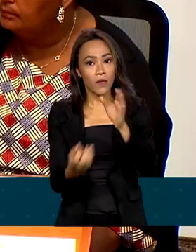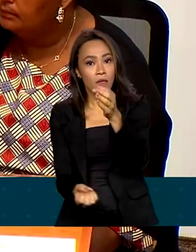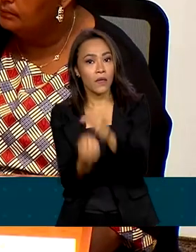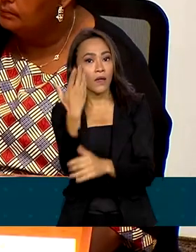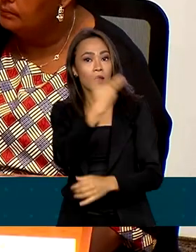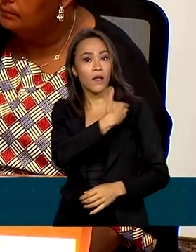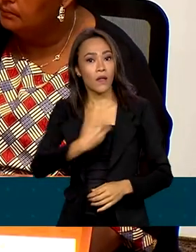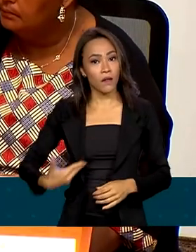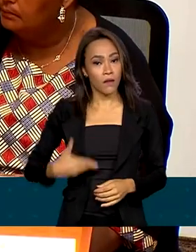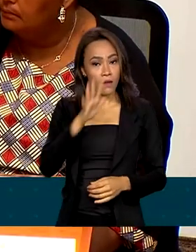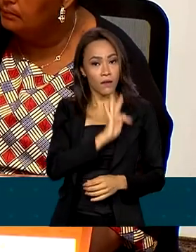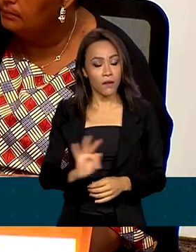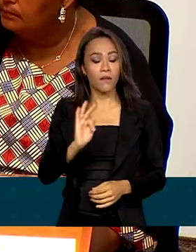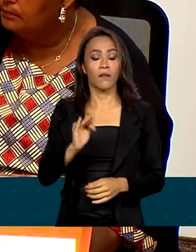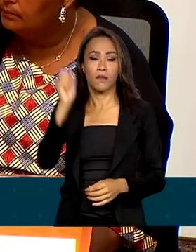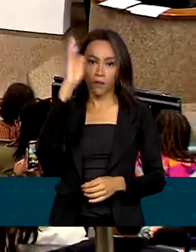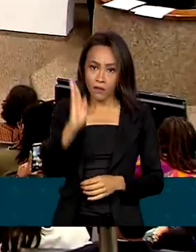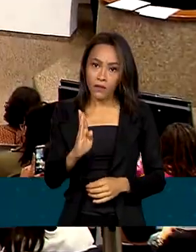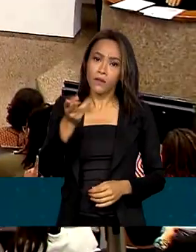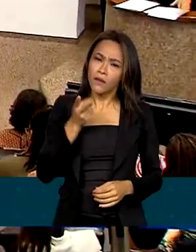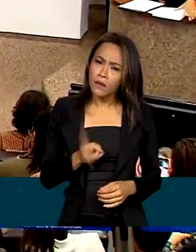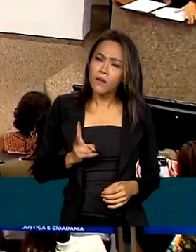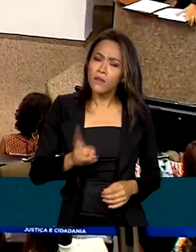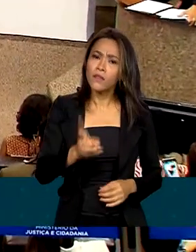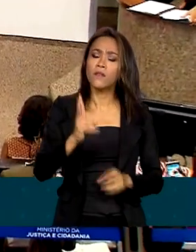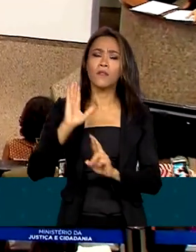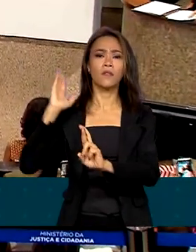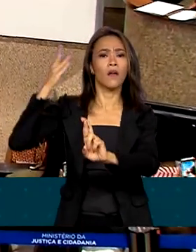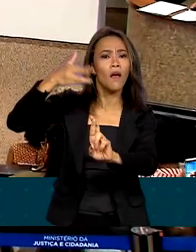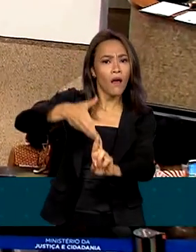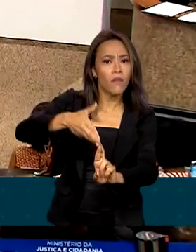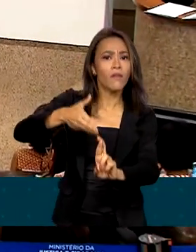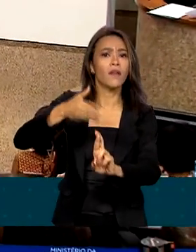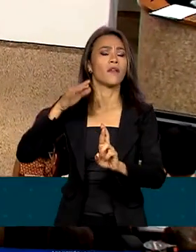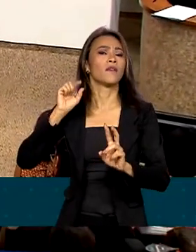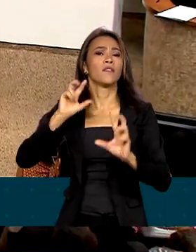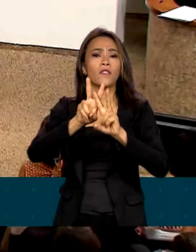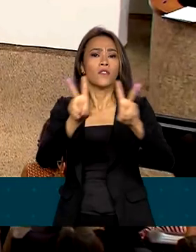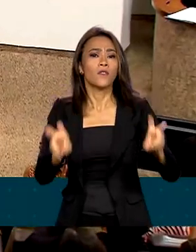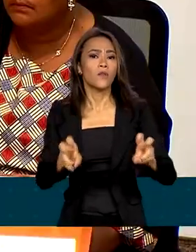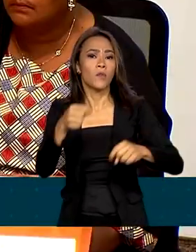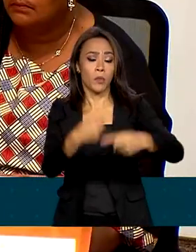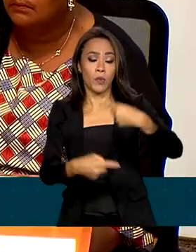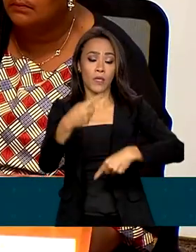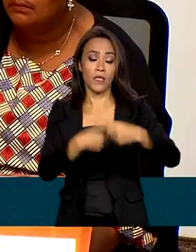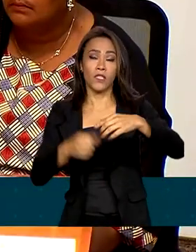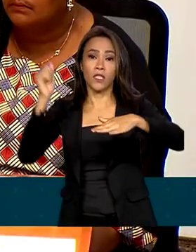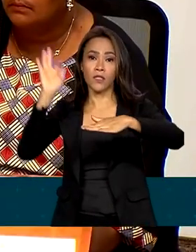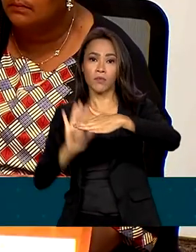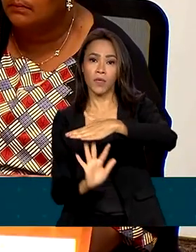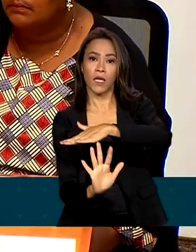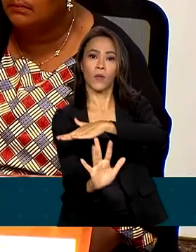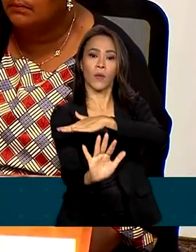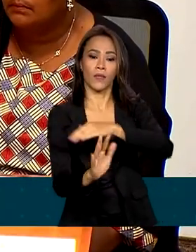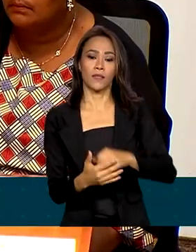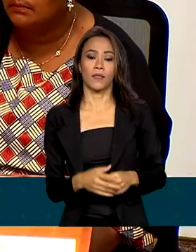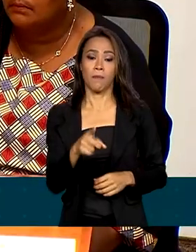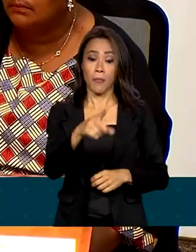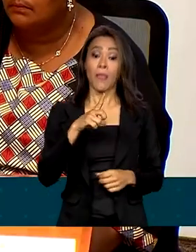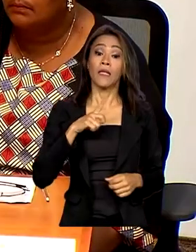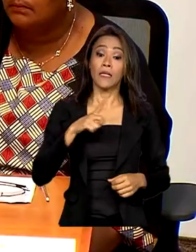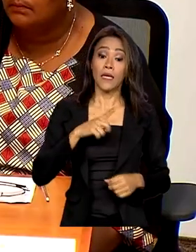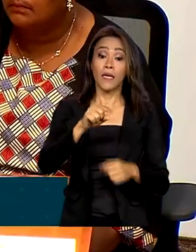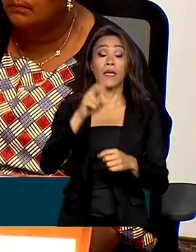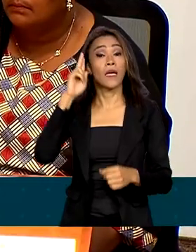para que o Brasil continue sendo uma referência nas políticas migratórias. Alguns migrantes africanos e haitianos no